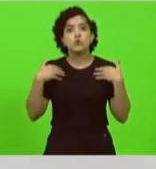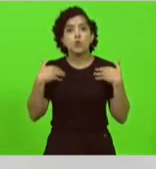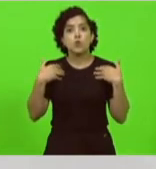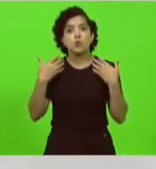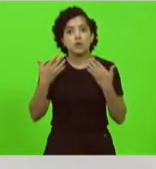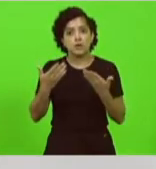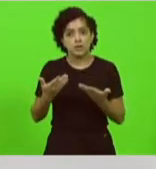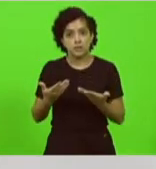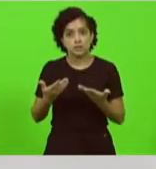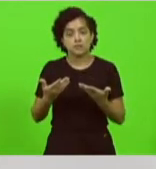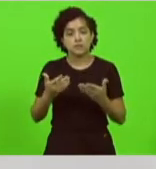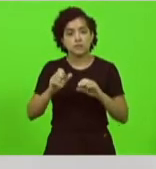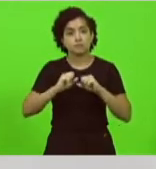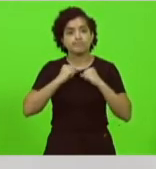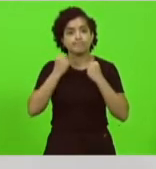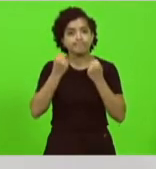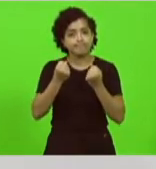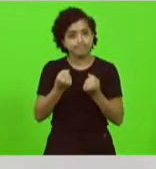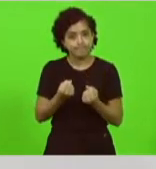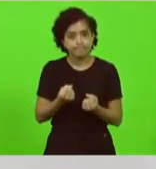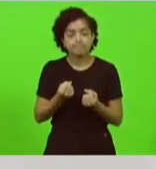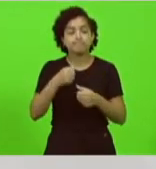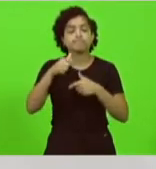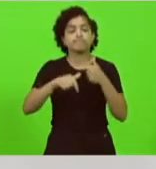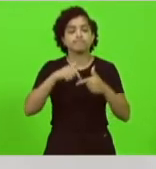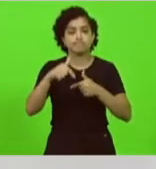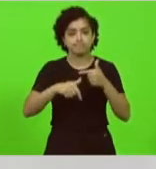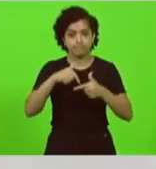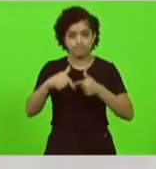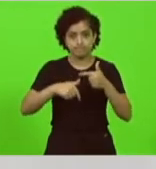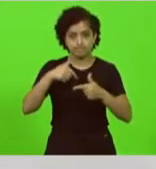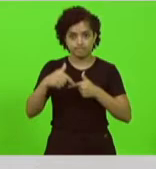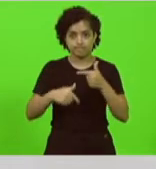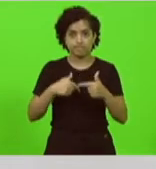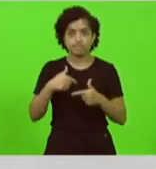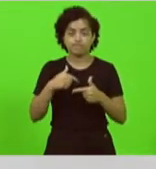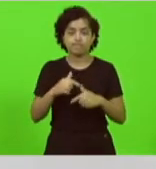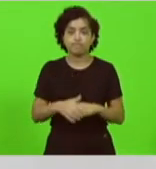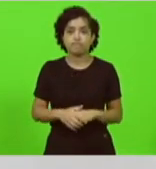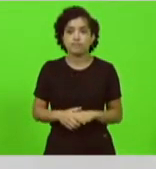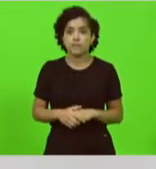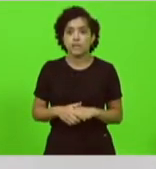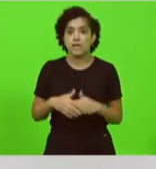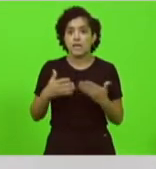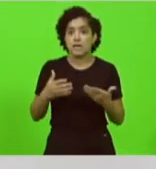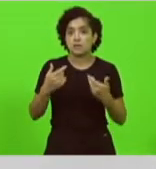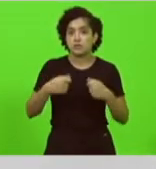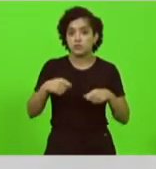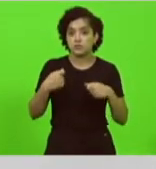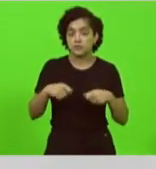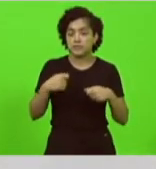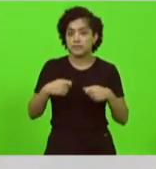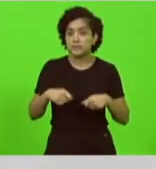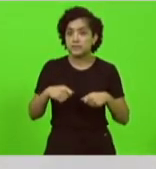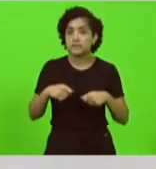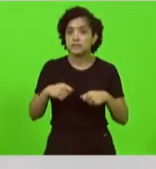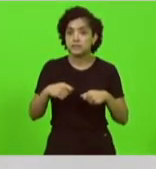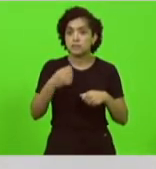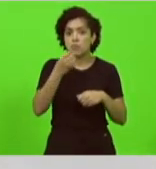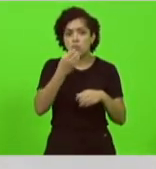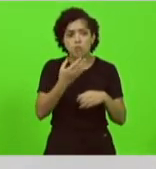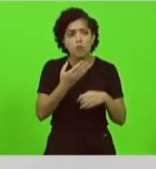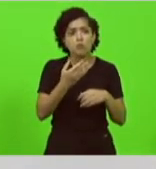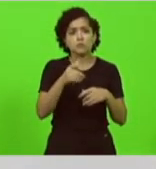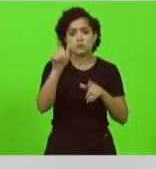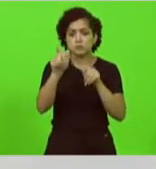esta casa e que trabalham pelos catarinenses nós estamos precisando aqui de bons homens e boas mulheres